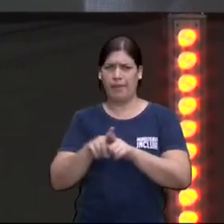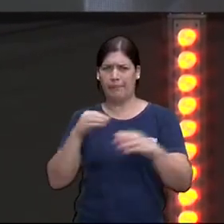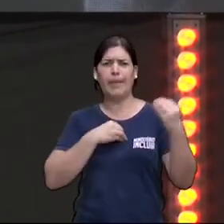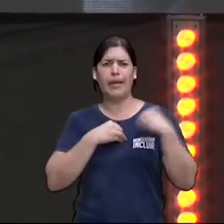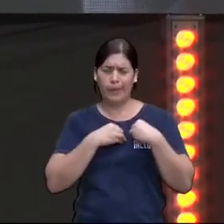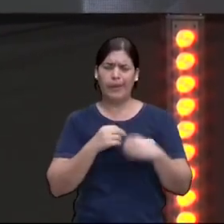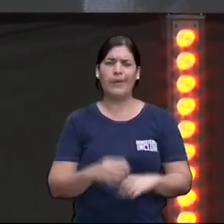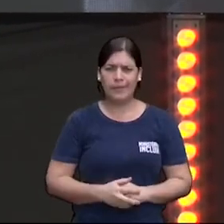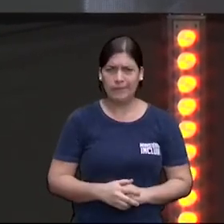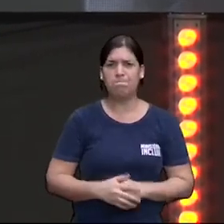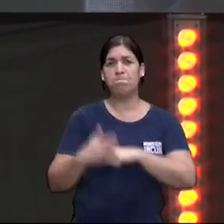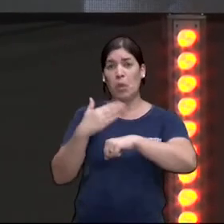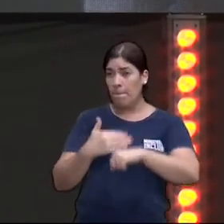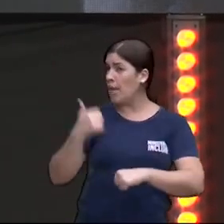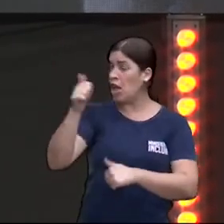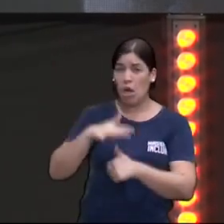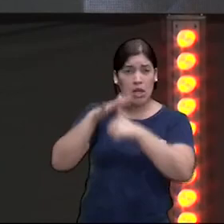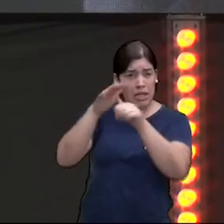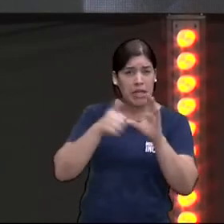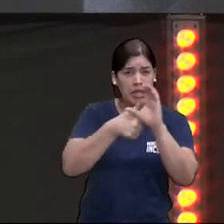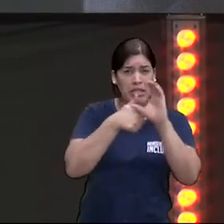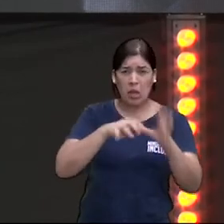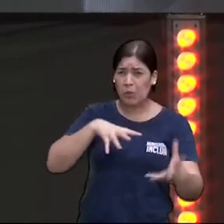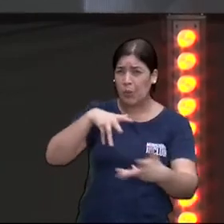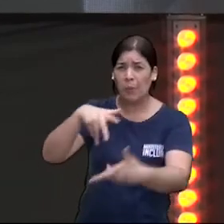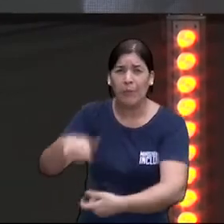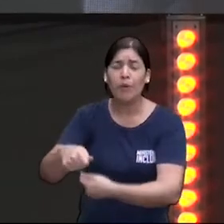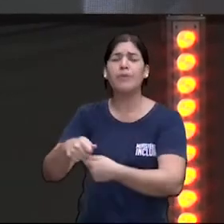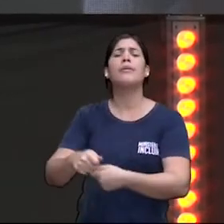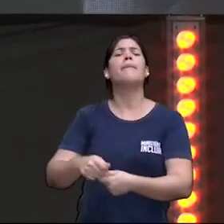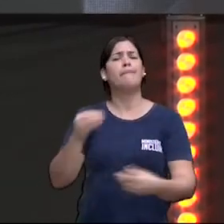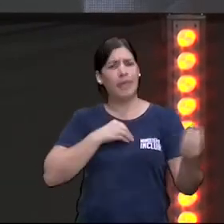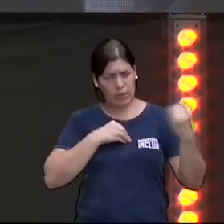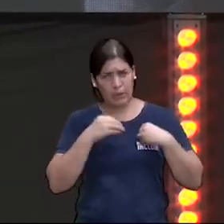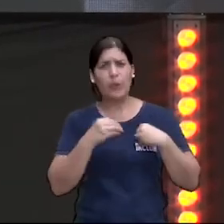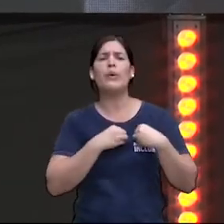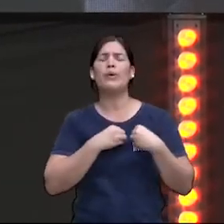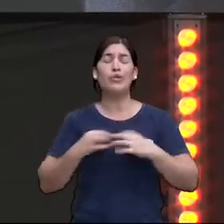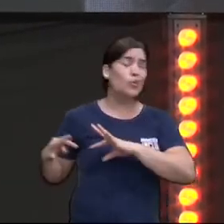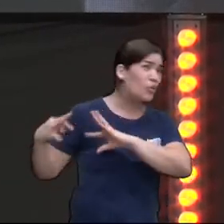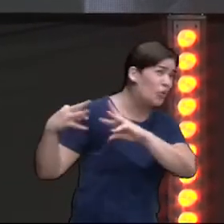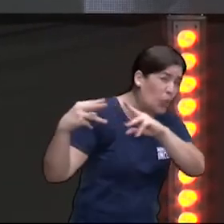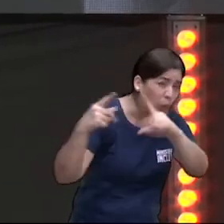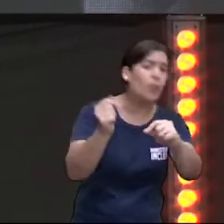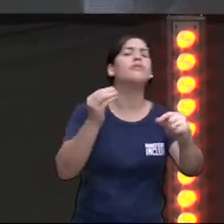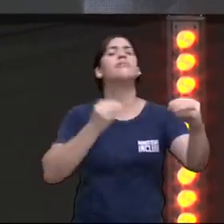O melhor líder cristão do mundo, pecou. Todos pecaram.